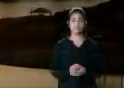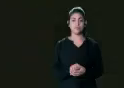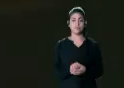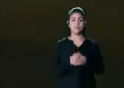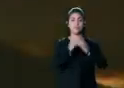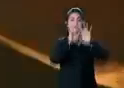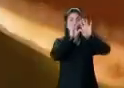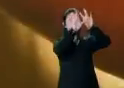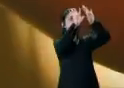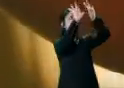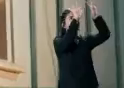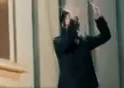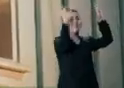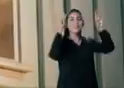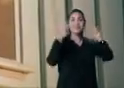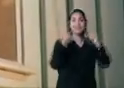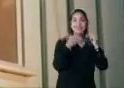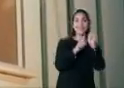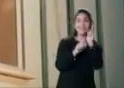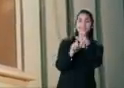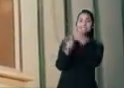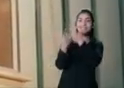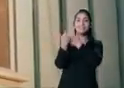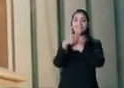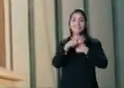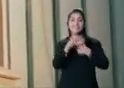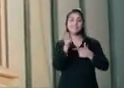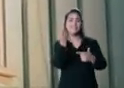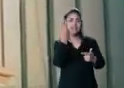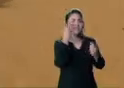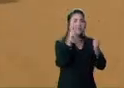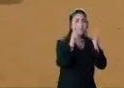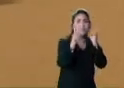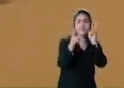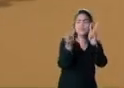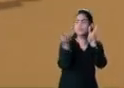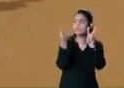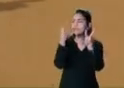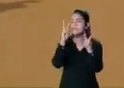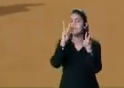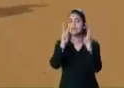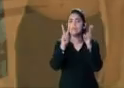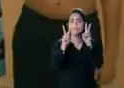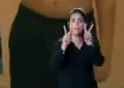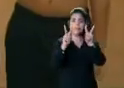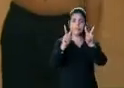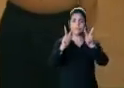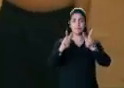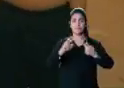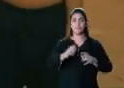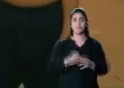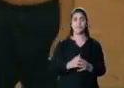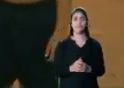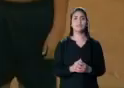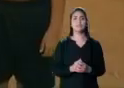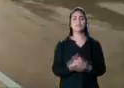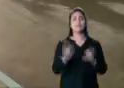Eu sou o brilho no sorriso e a luz em cada olhar.